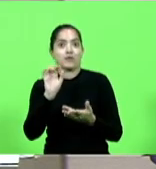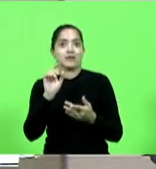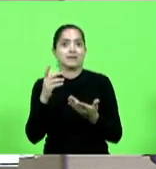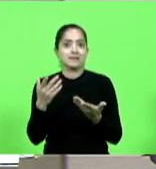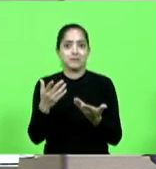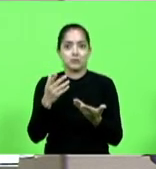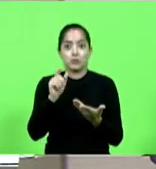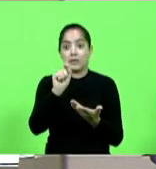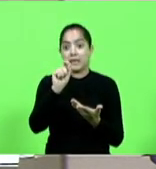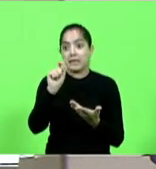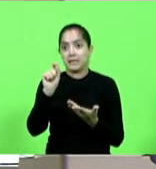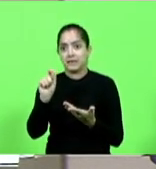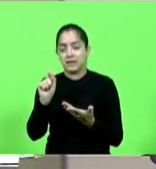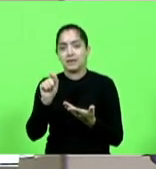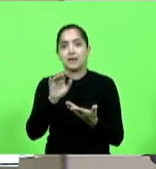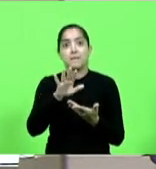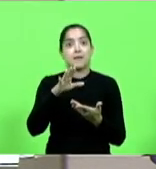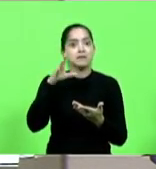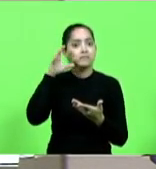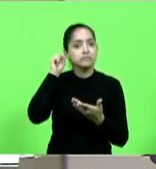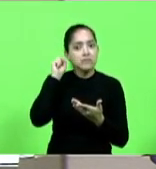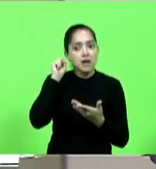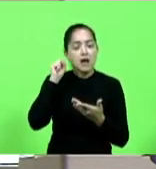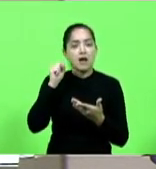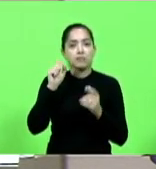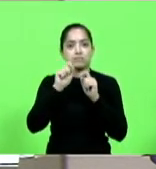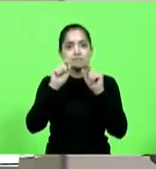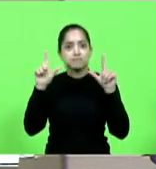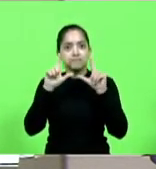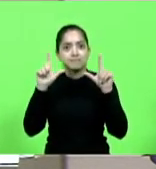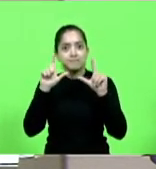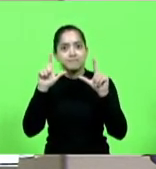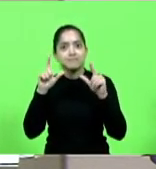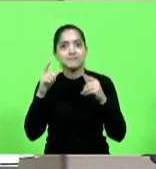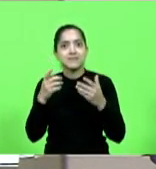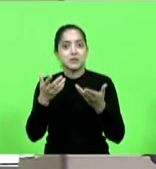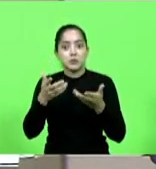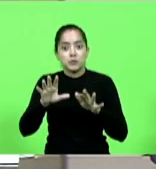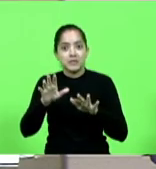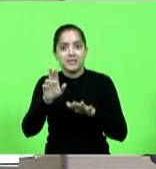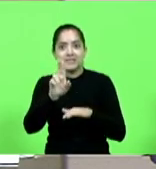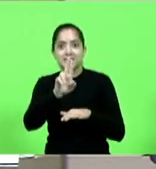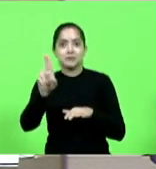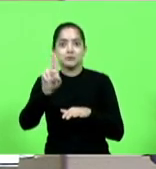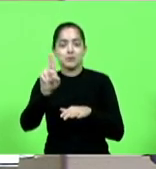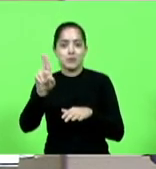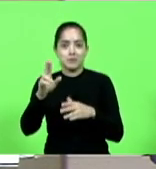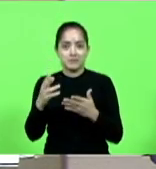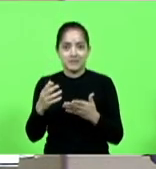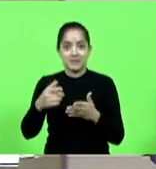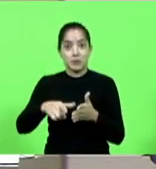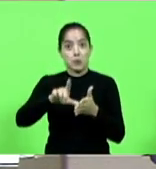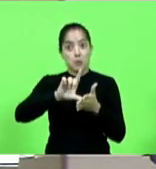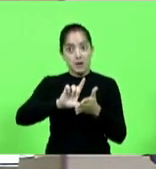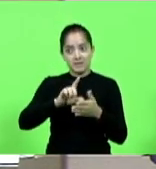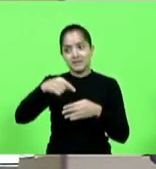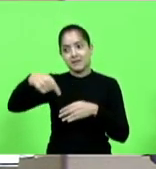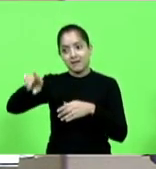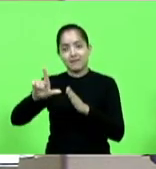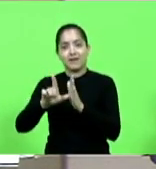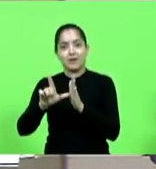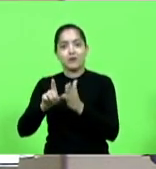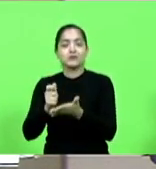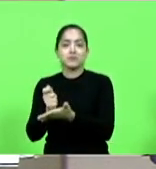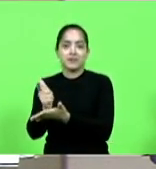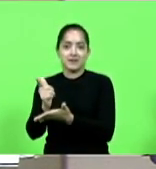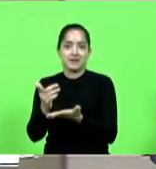estava ouvindo já ficava arrepiado porque não queria que o nome dele saísse na rádio então antes de sair na rádio ele ia lá e acertava a continha